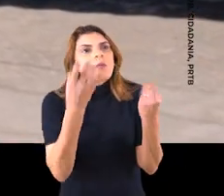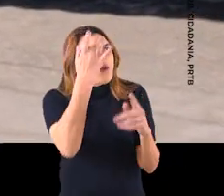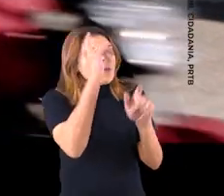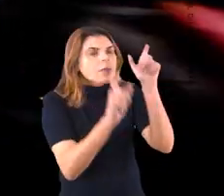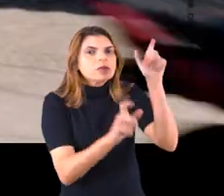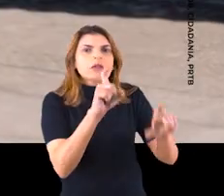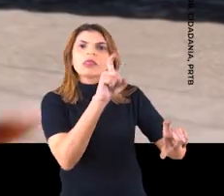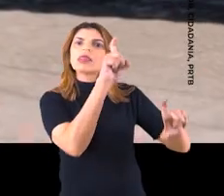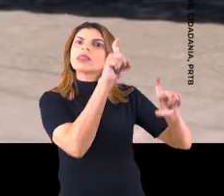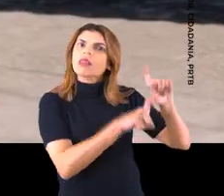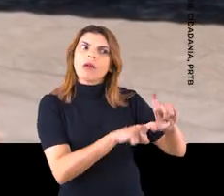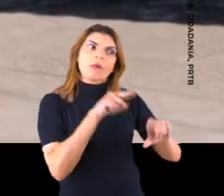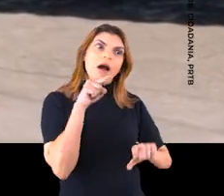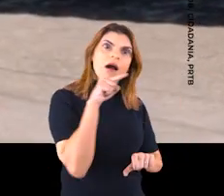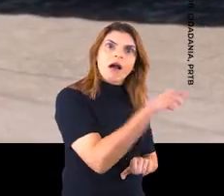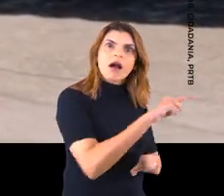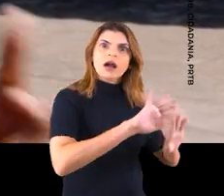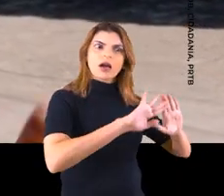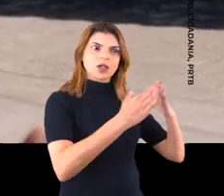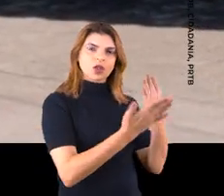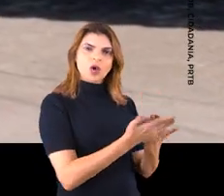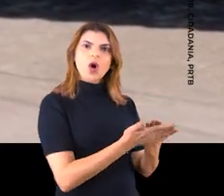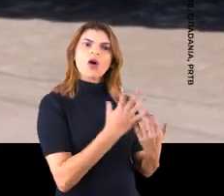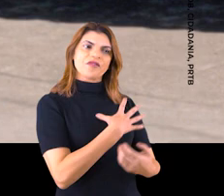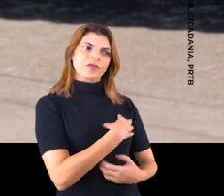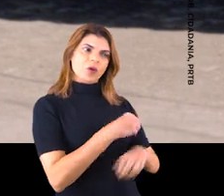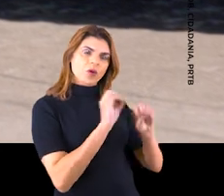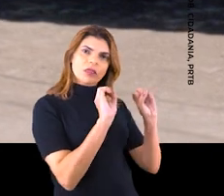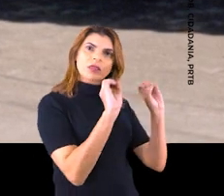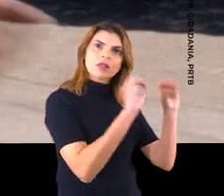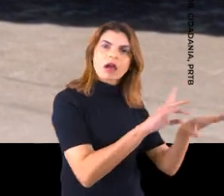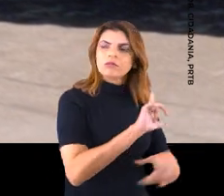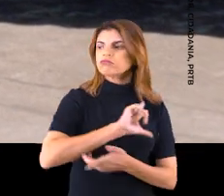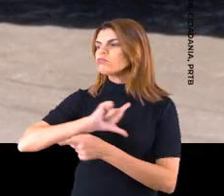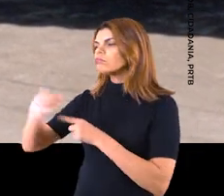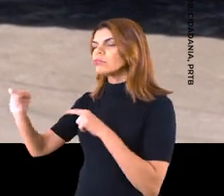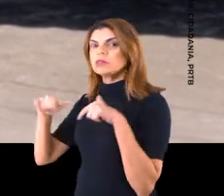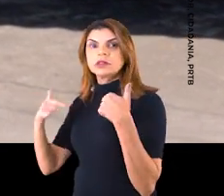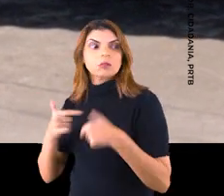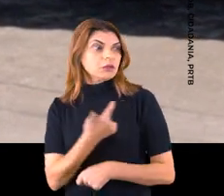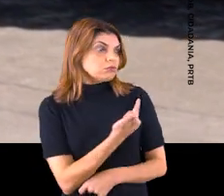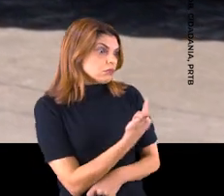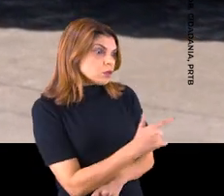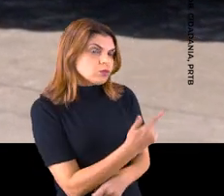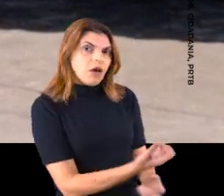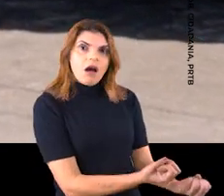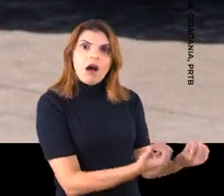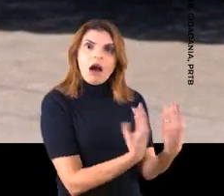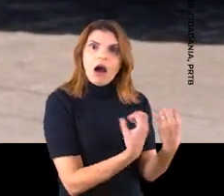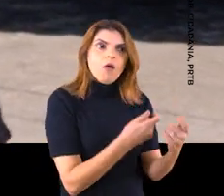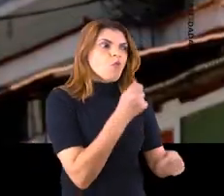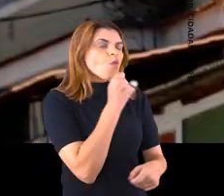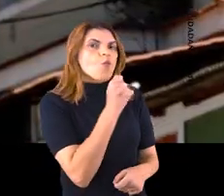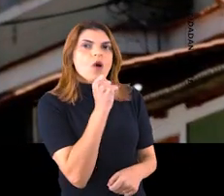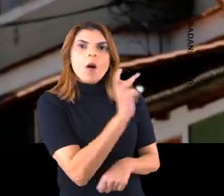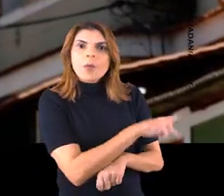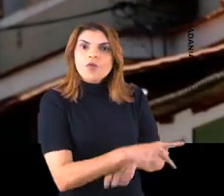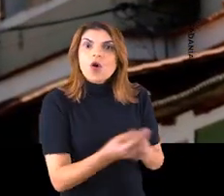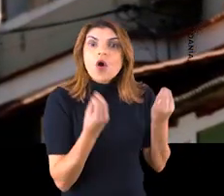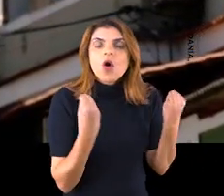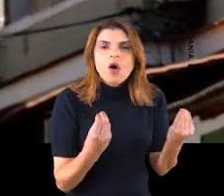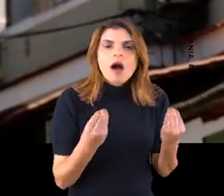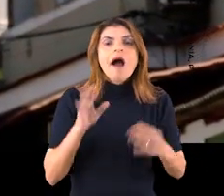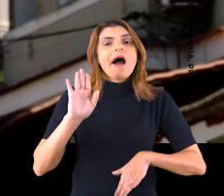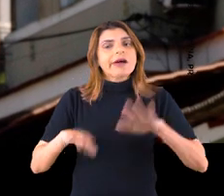dependem da escola para poder deixar a criança ir trabalhar. Aí, não tendo professor e não tendo aula, como que a pessoa faz? Os professores